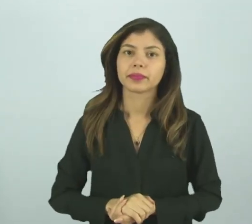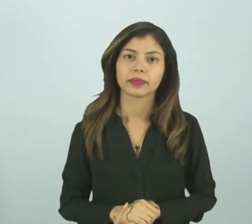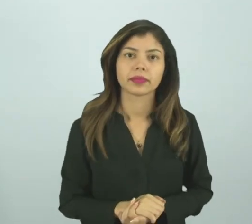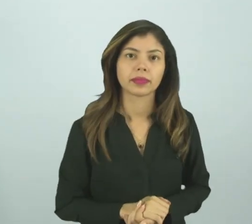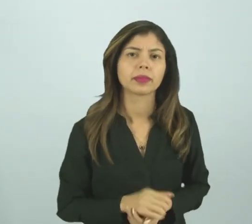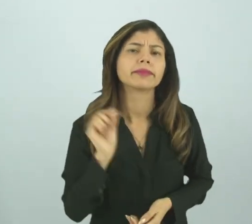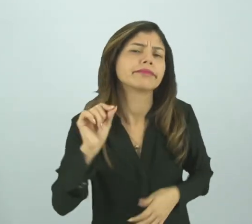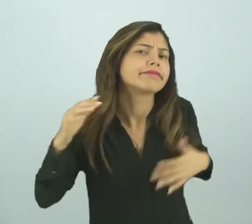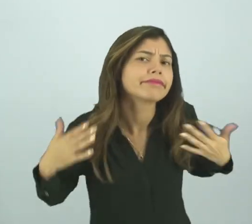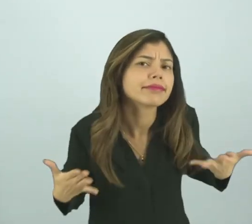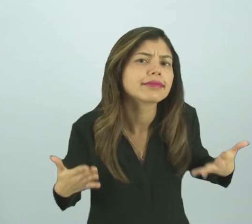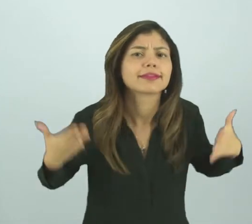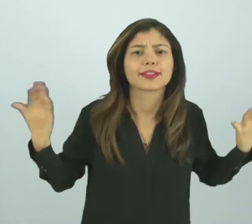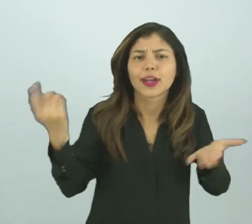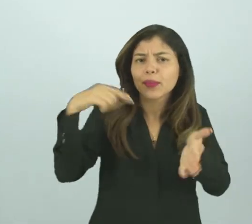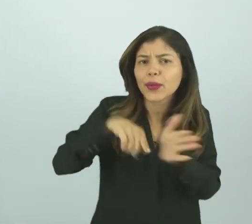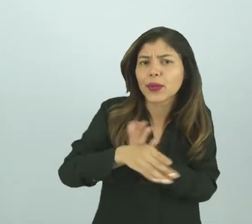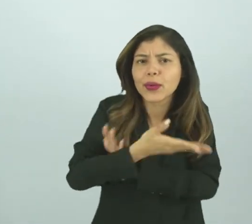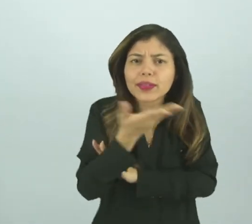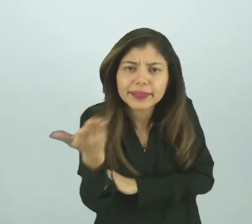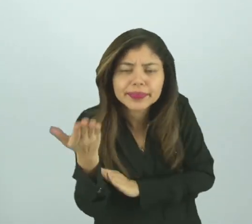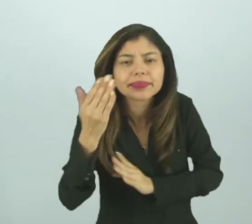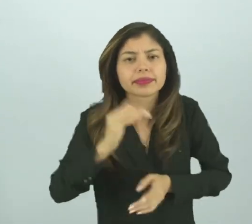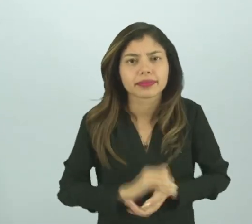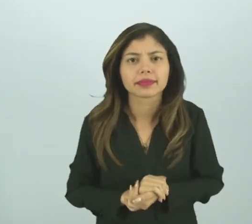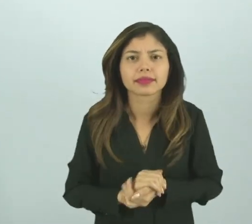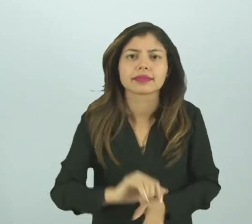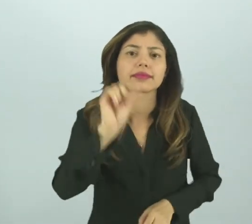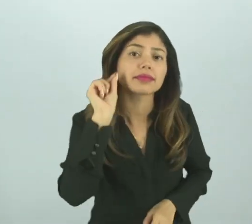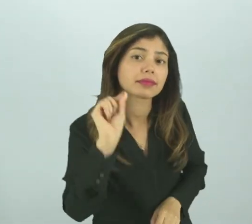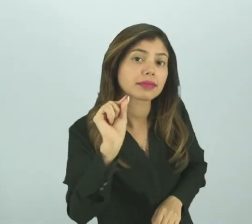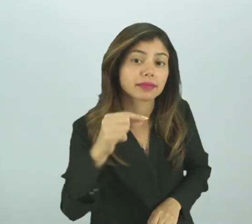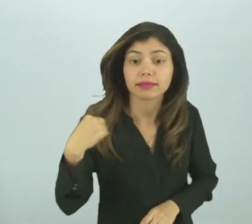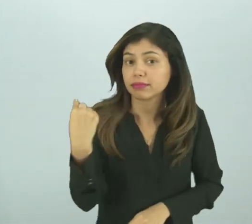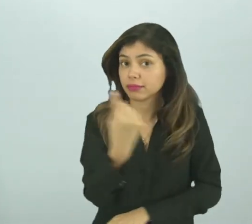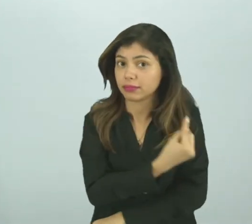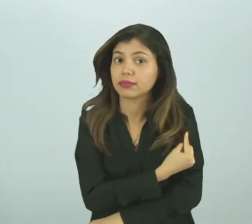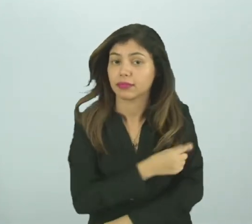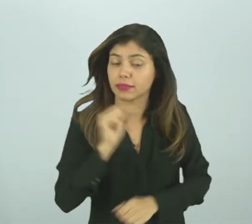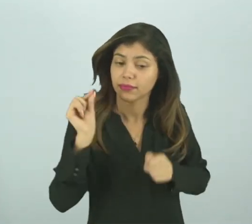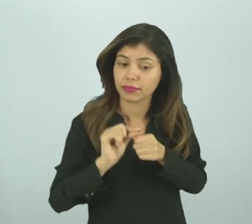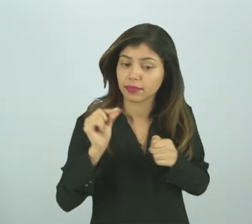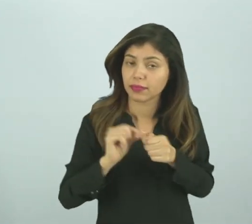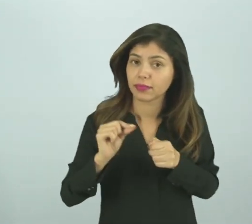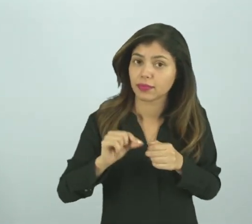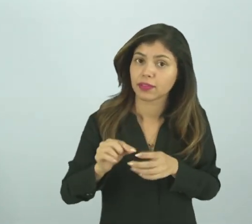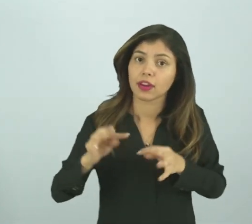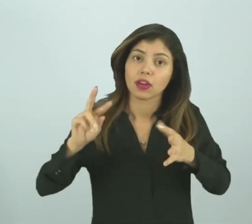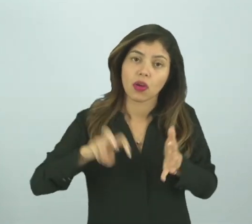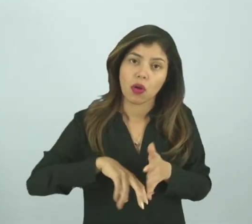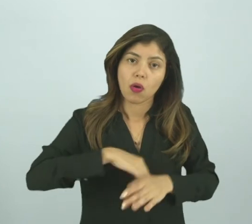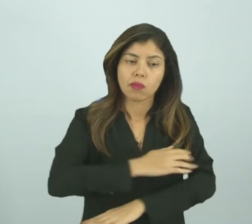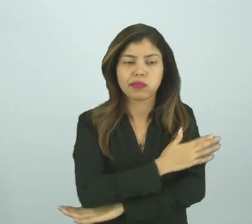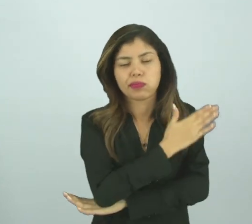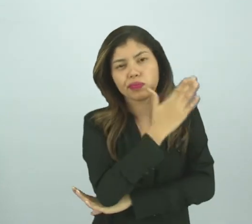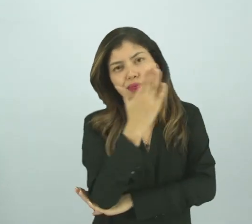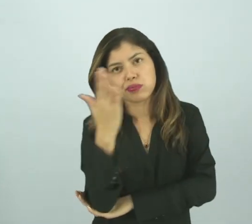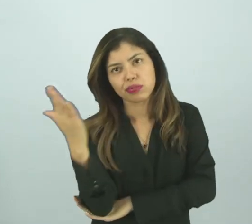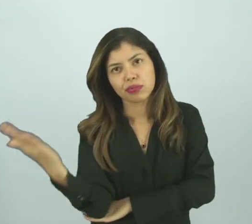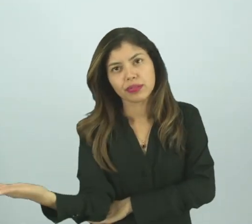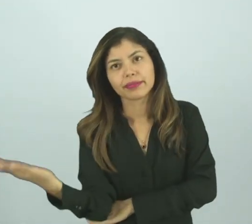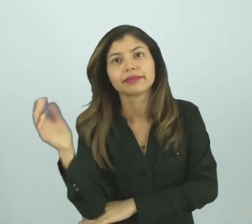E aí, agora eu pergunto para vocês, o que nós fazemos durante todo o dia,